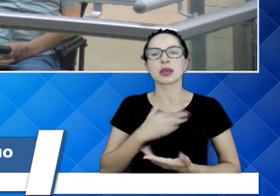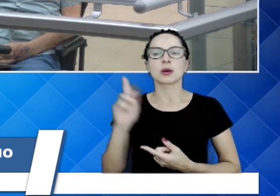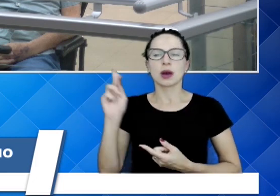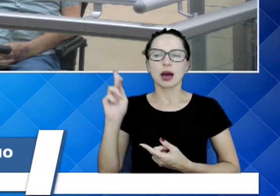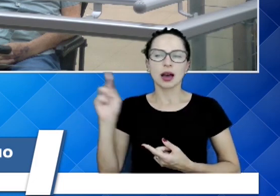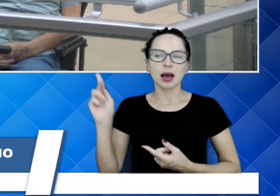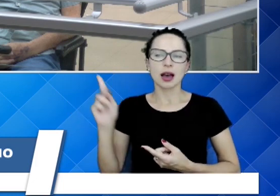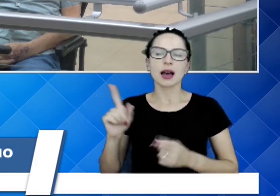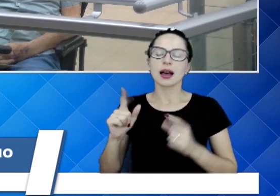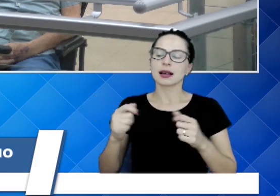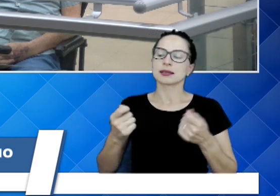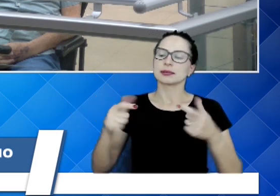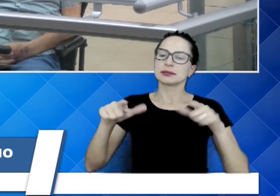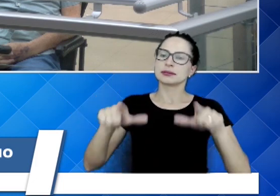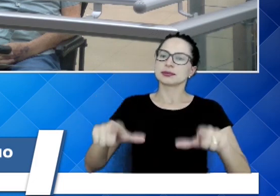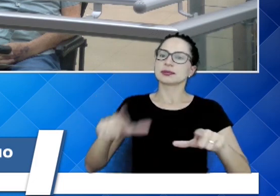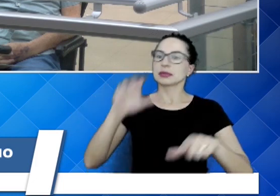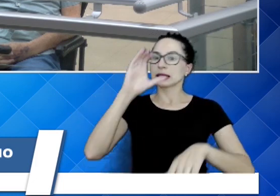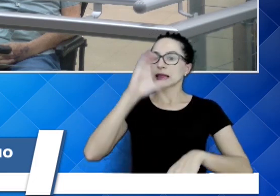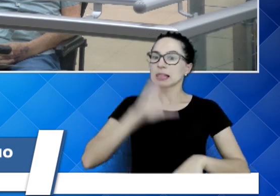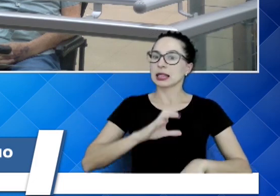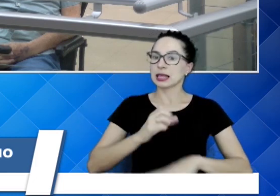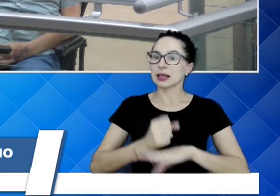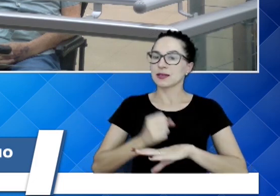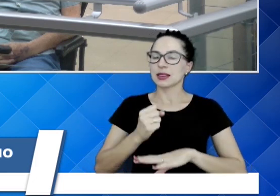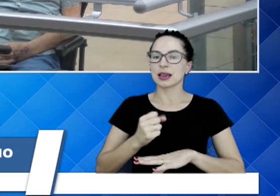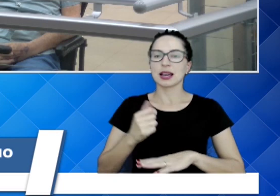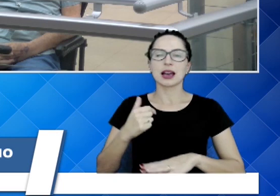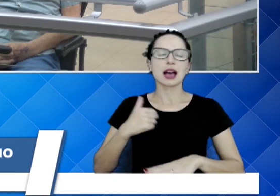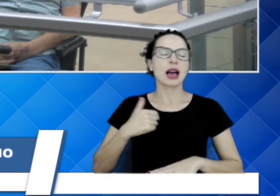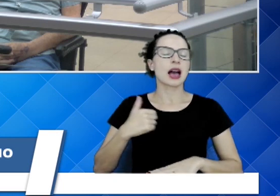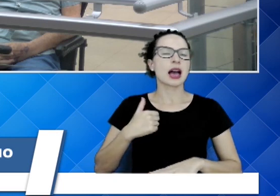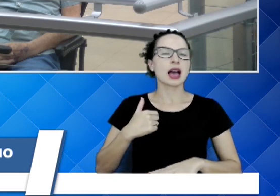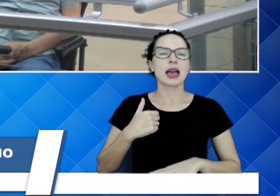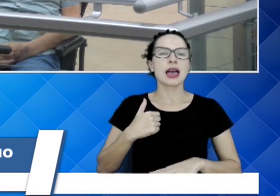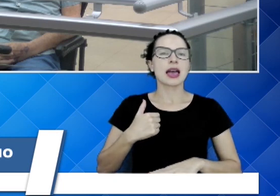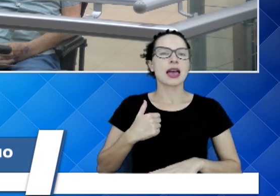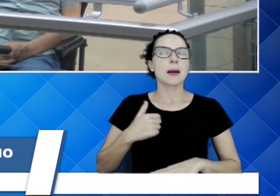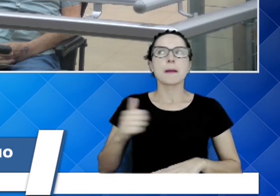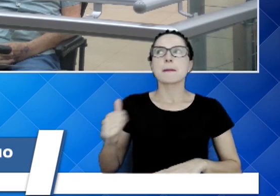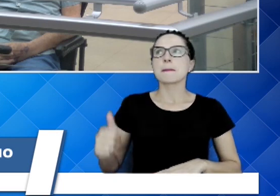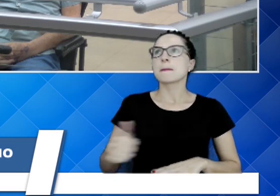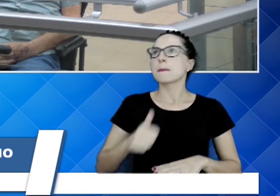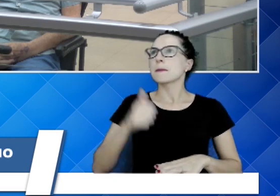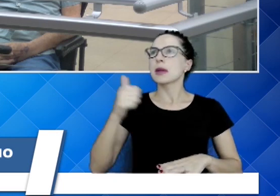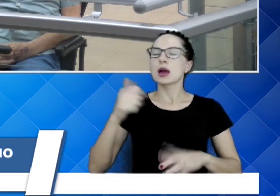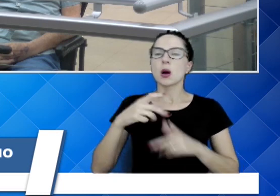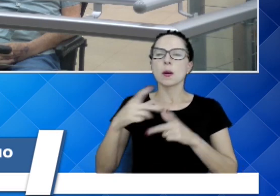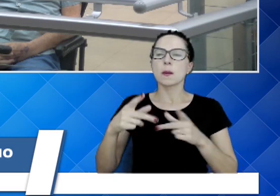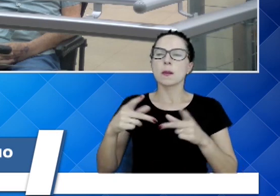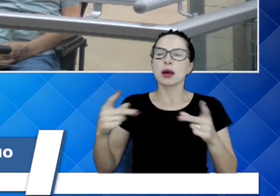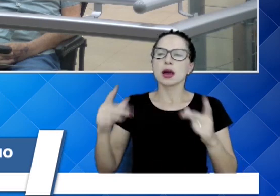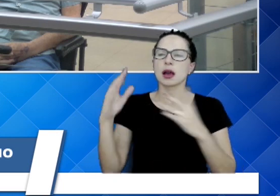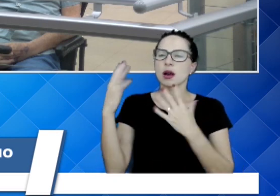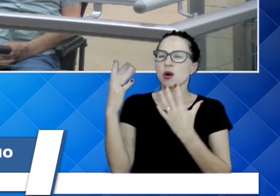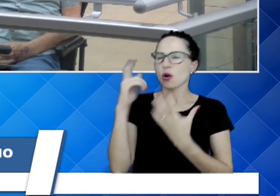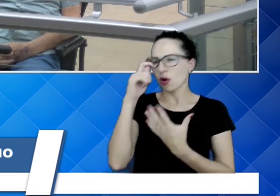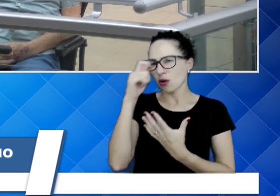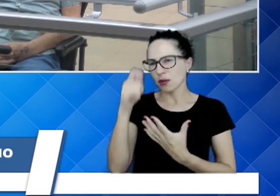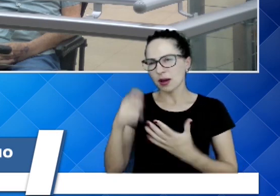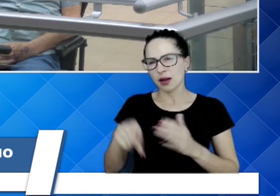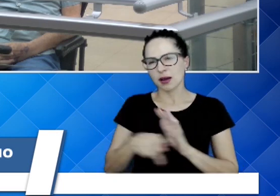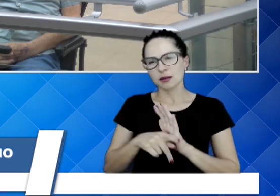-lhe o título de cidadão francano. A maior comenda da casa de leis da cidade de Franca.